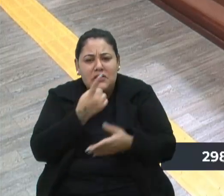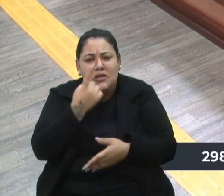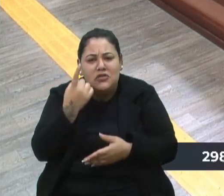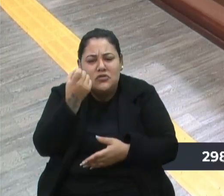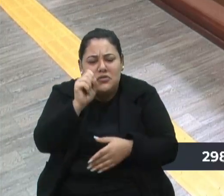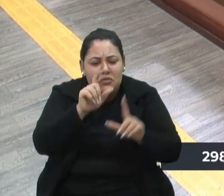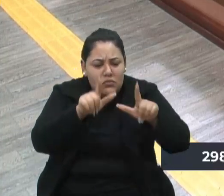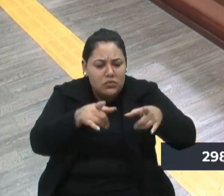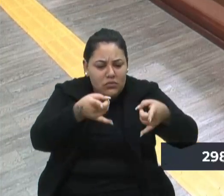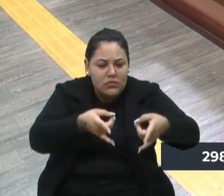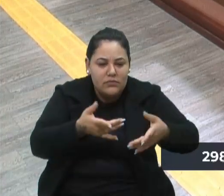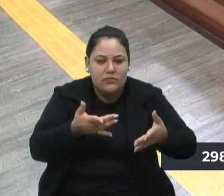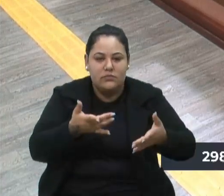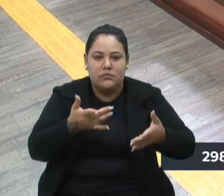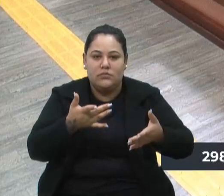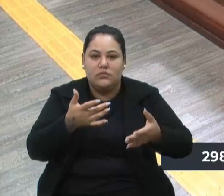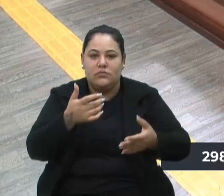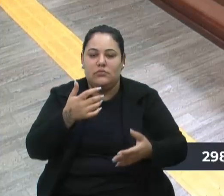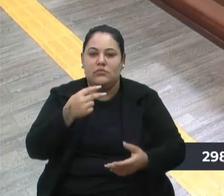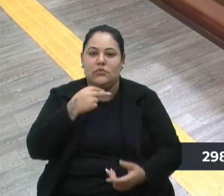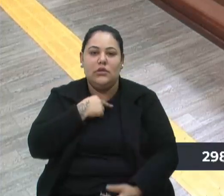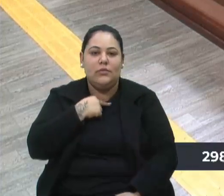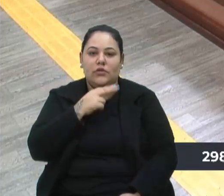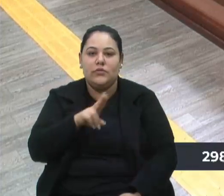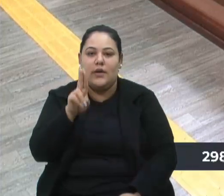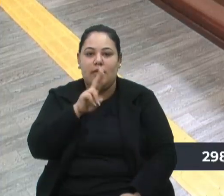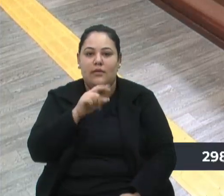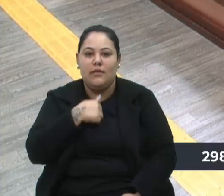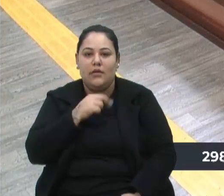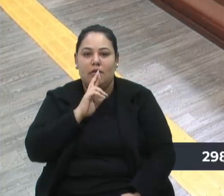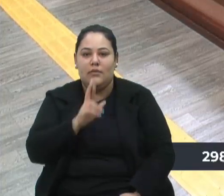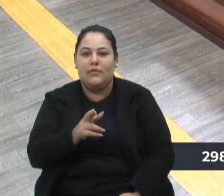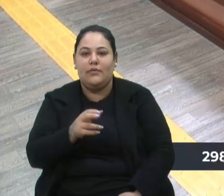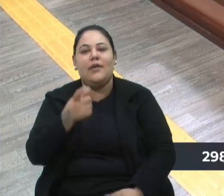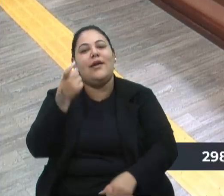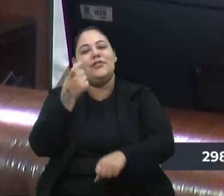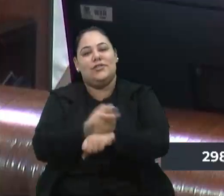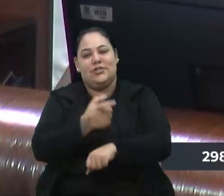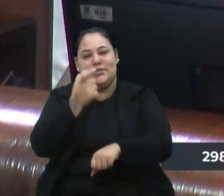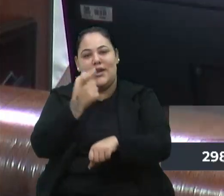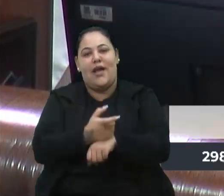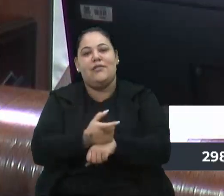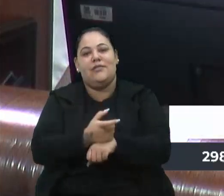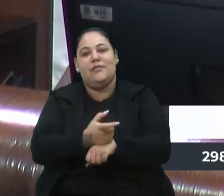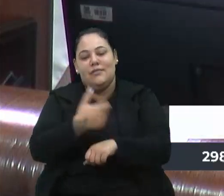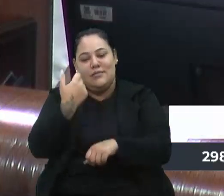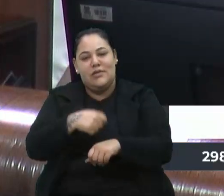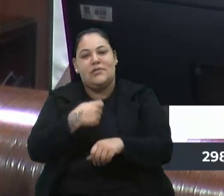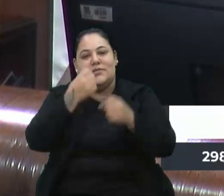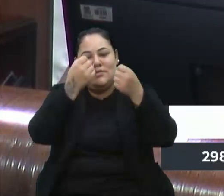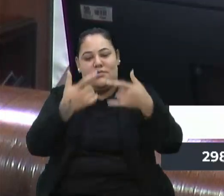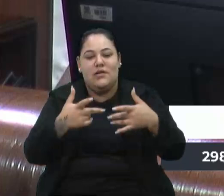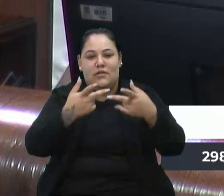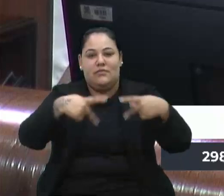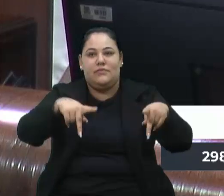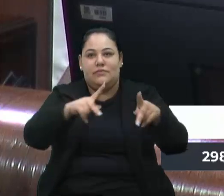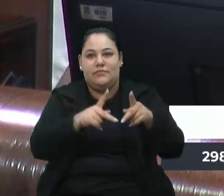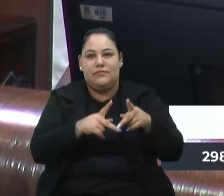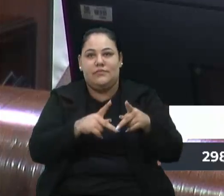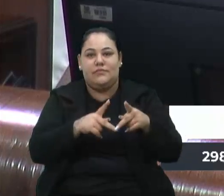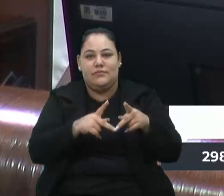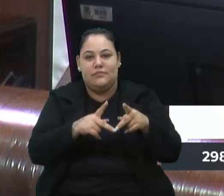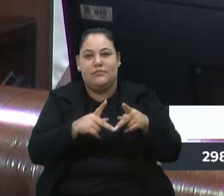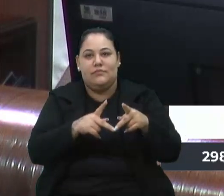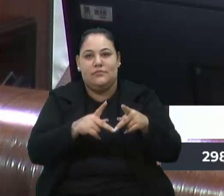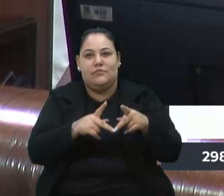leitos, ainda não pode ser usado. Então, se ficar chato, tem que explicar também a situação. Mas foi goela abaixo pelo